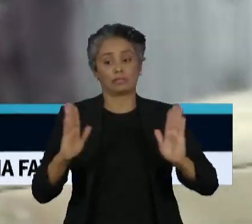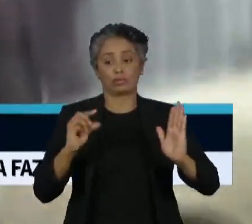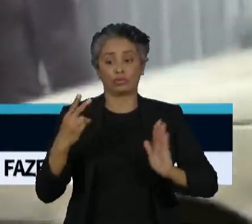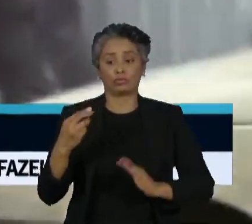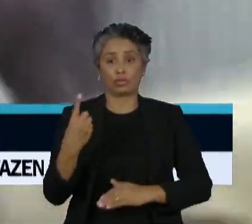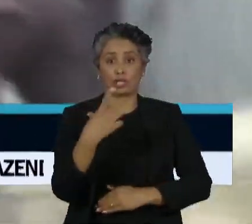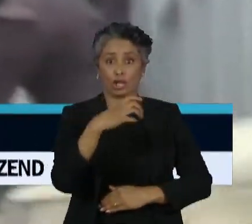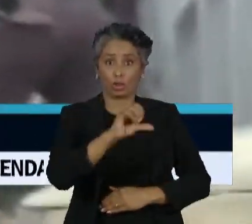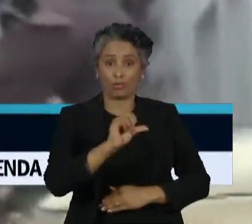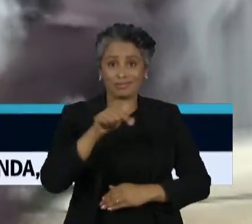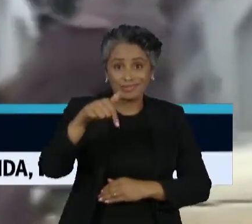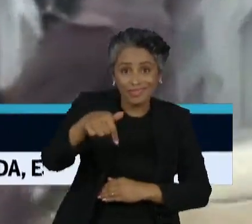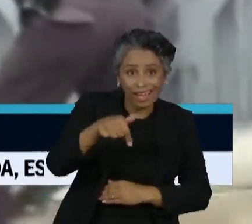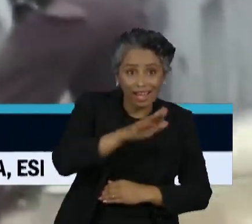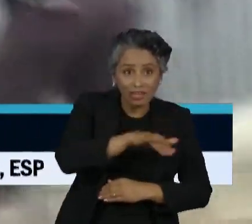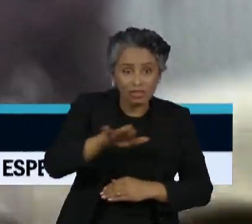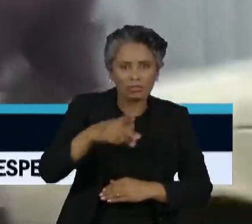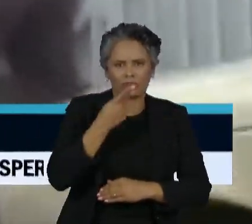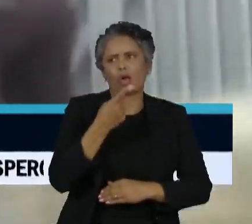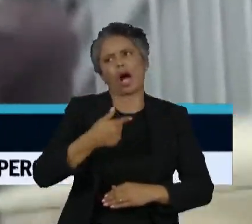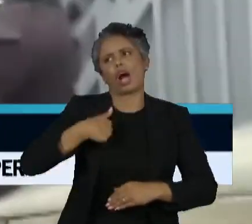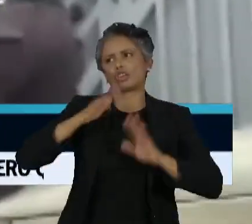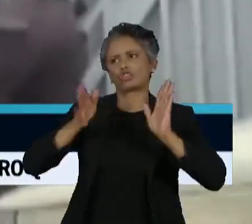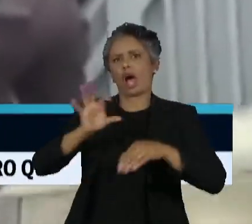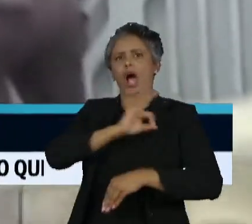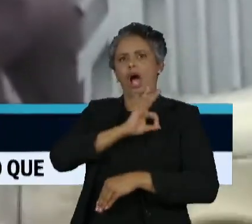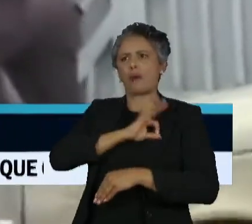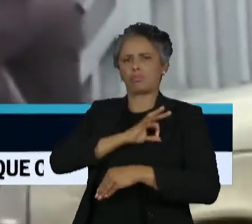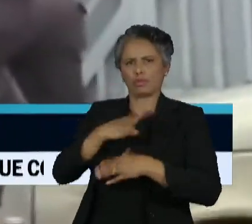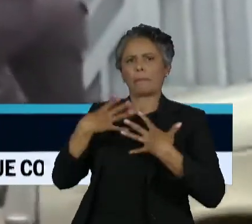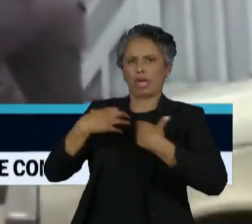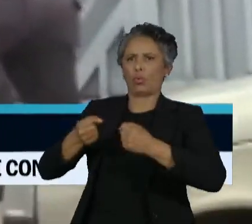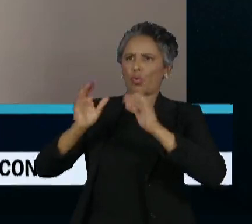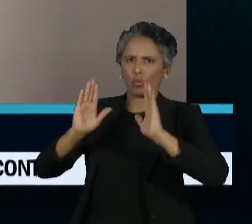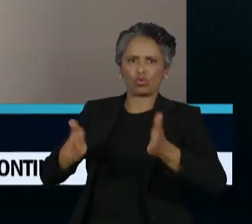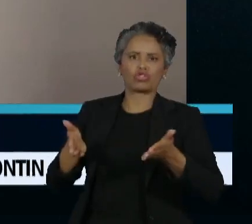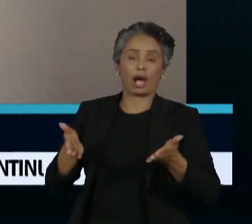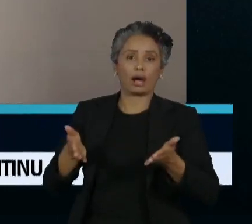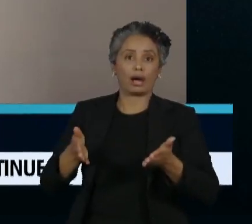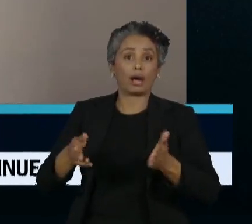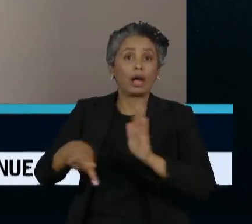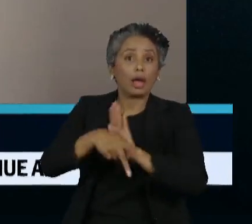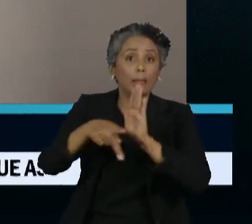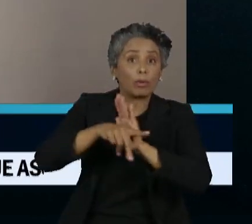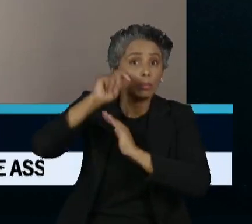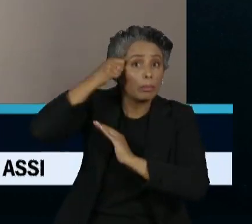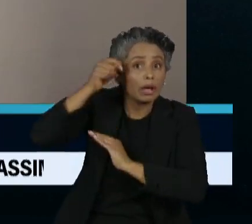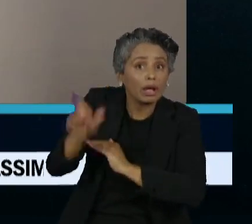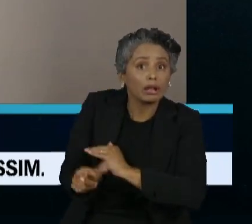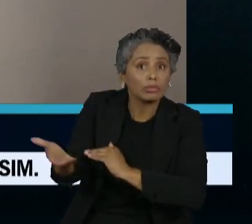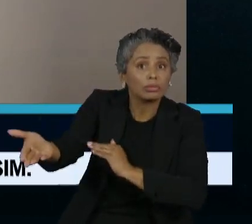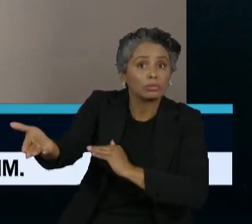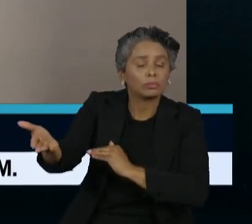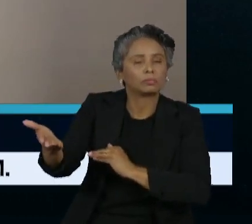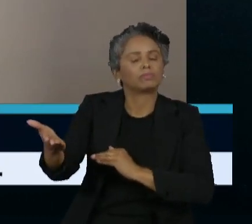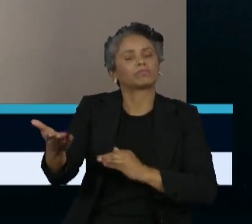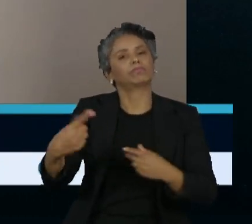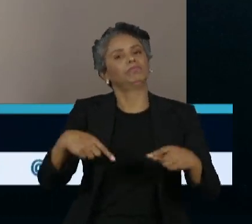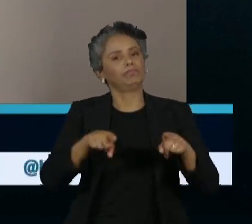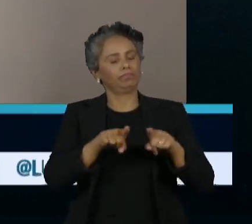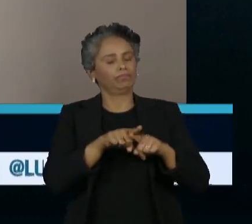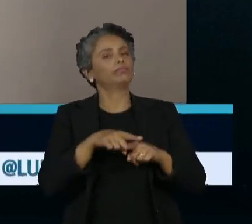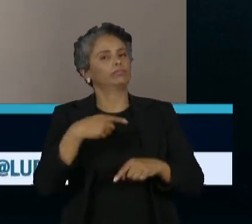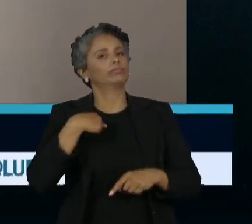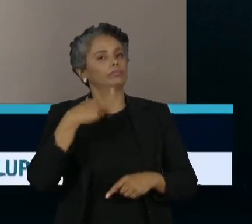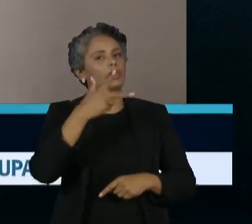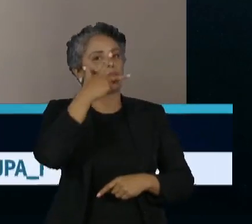8 alunos que disseram ter sido agredidos pela polícia eram negros. A principal novidade que a gente identifica é